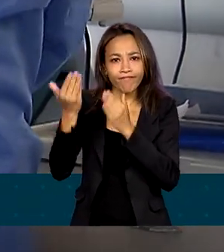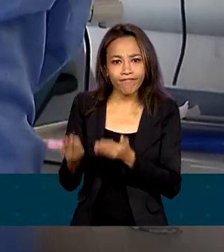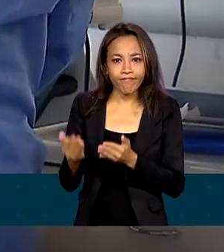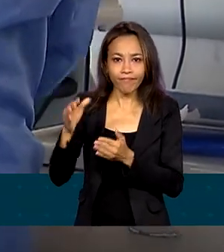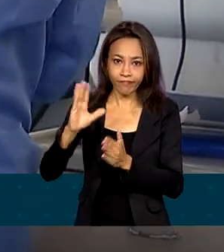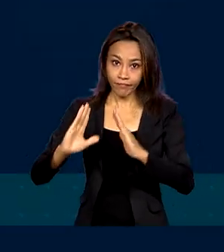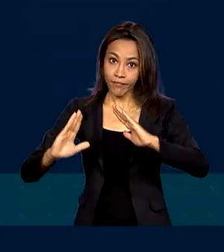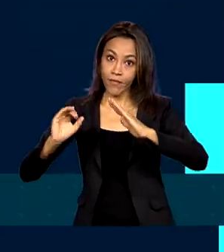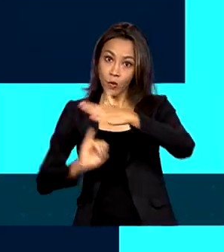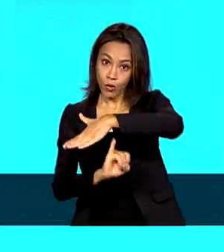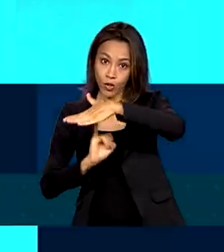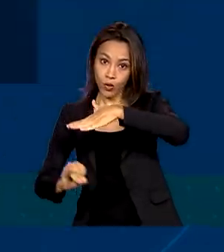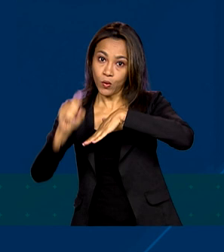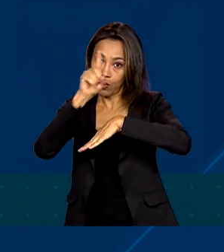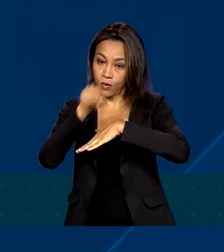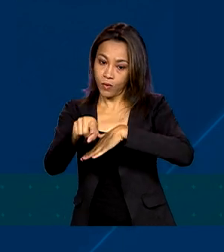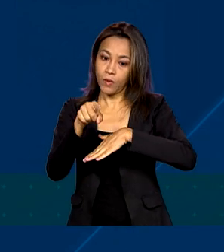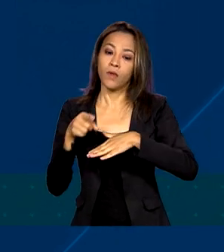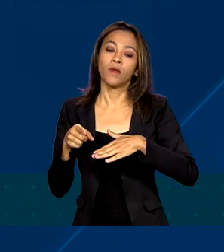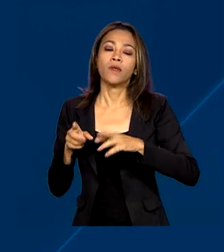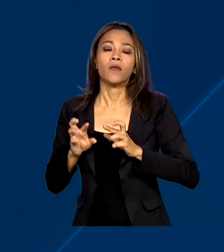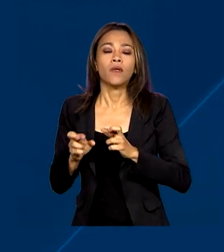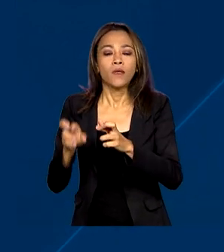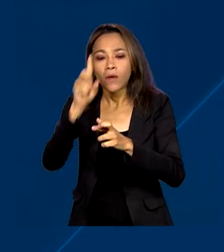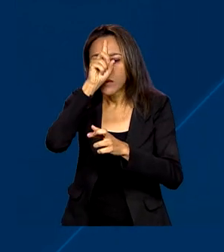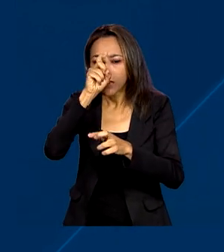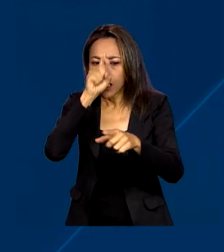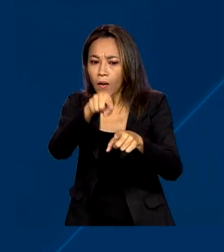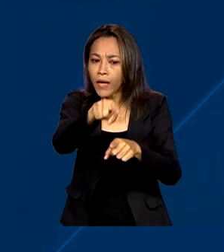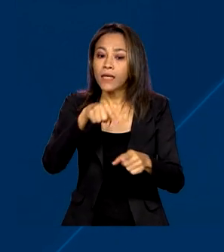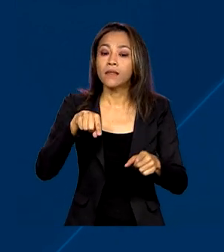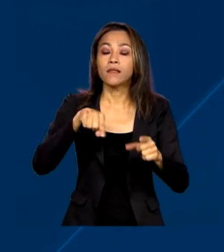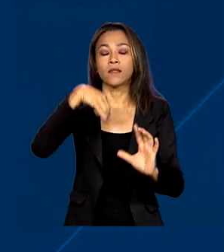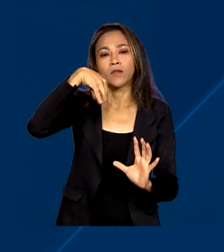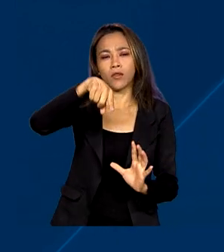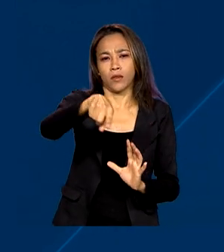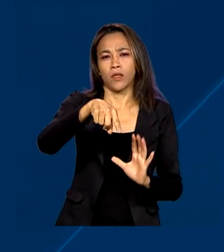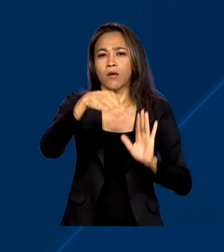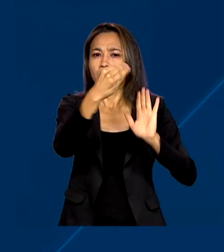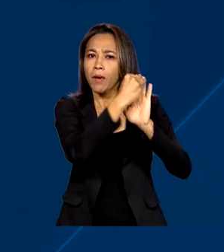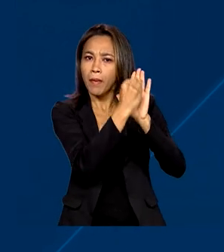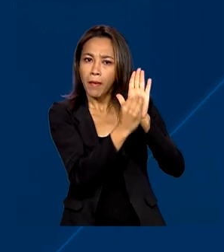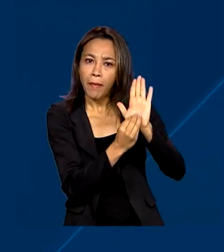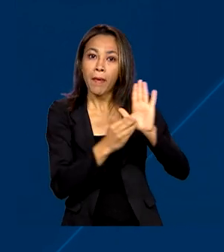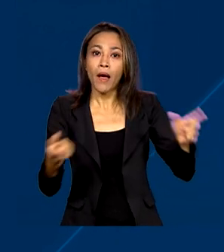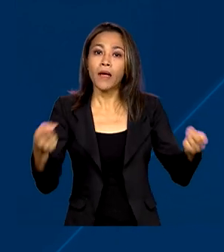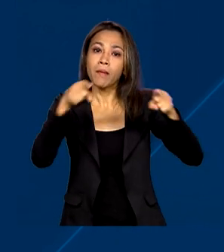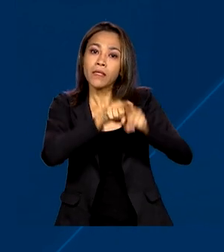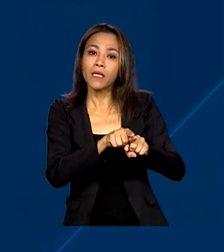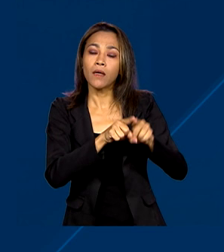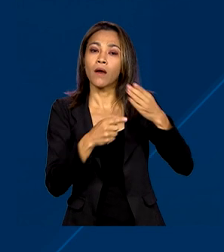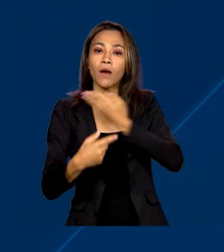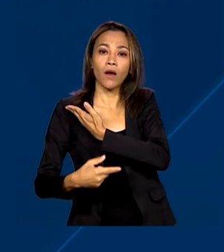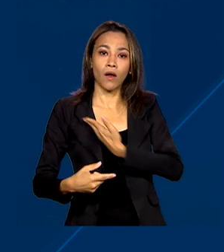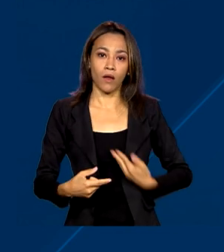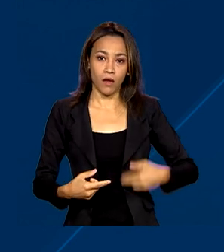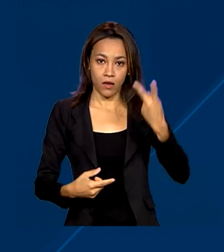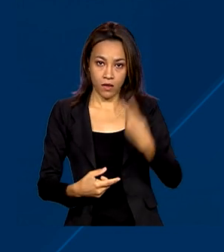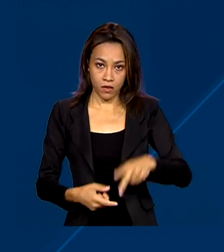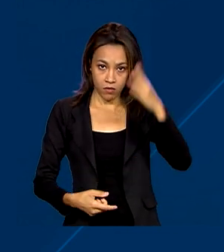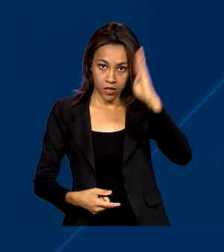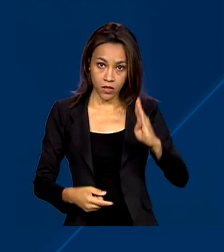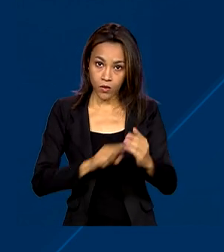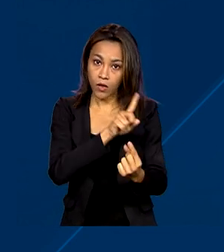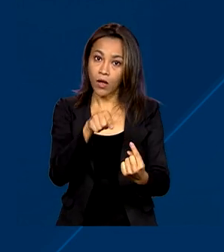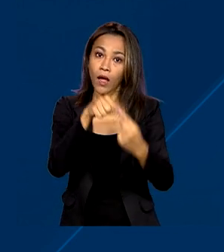de Câncer. Esforços conjuntos da Organização Mundial da Saúde com o governo brasileiro visam reduzir os